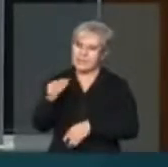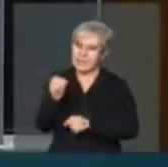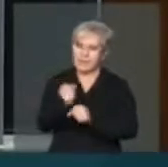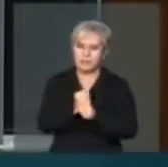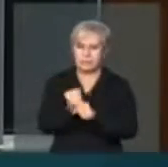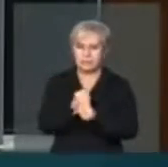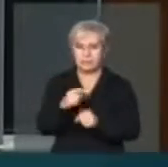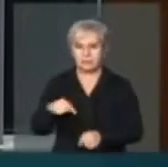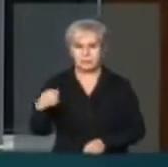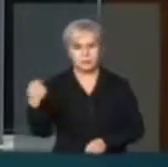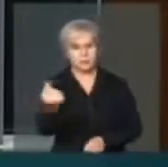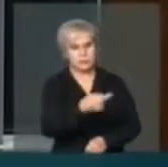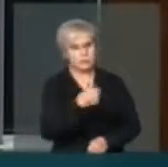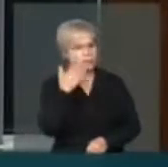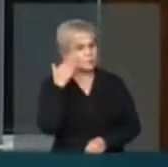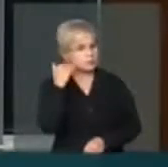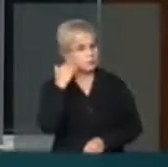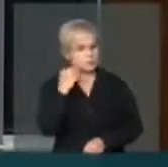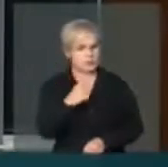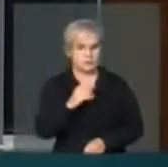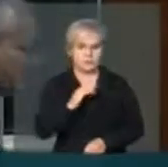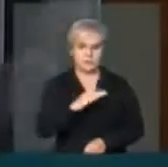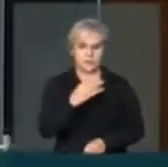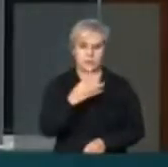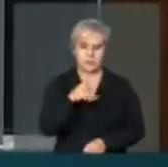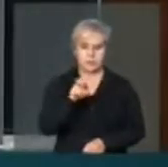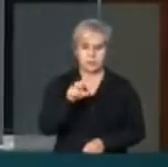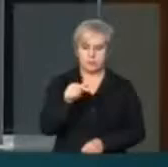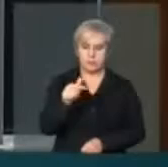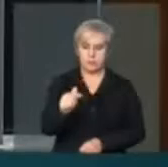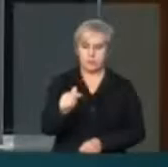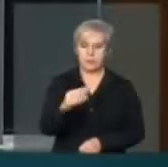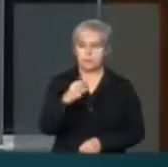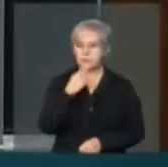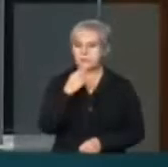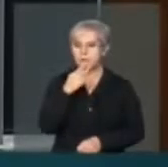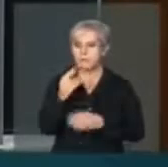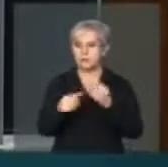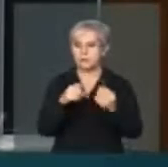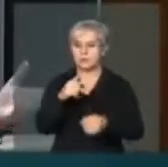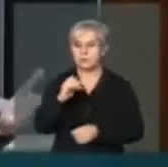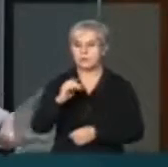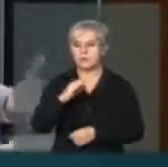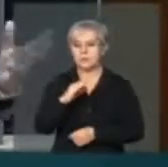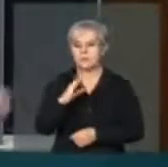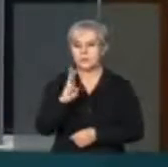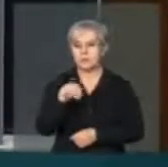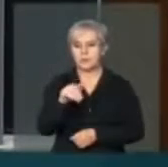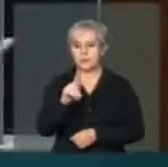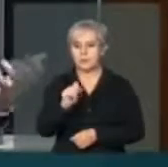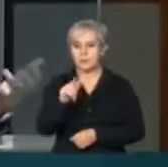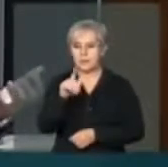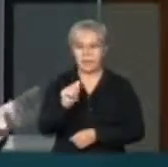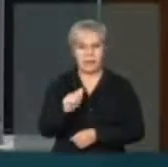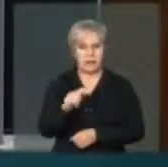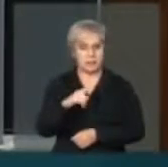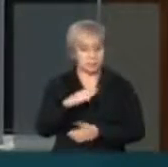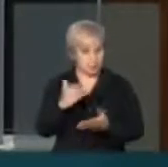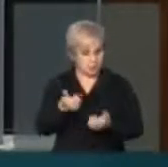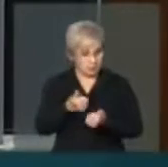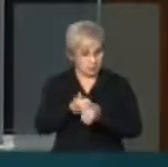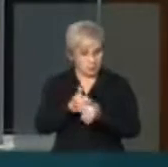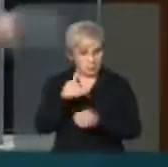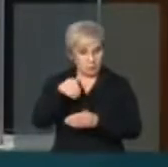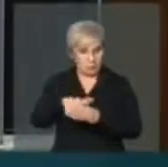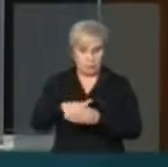Todos nós sabemos que a PEC 457 de 2005, popularmente conhecida como PEC da Bengala, ela está aí, a presta de ser pautada. E